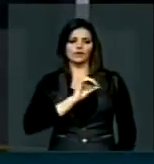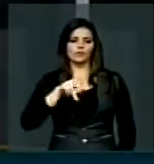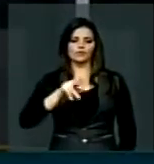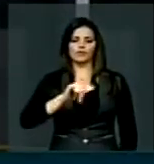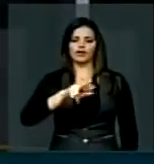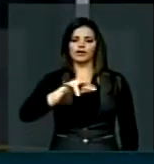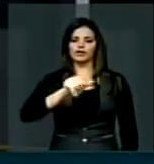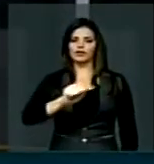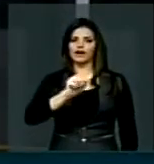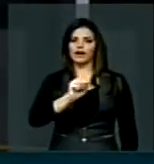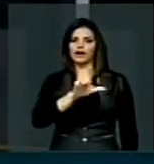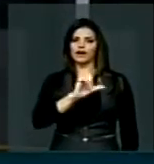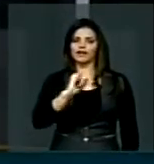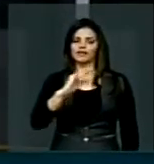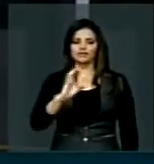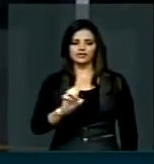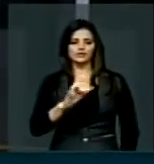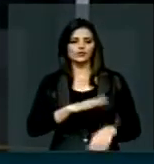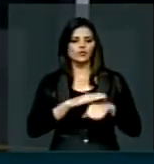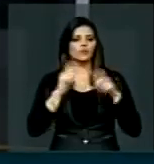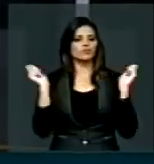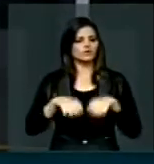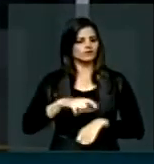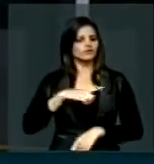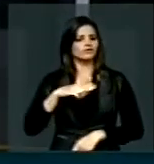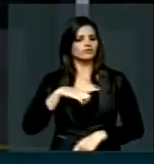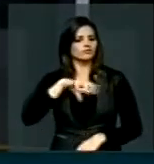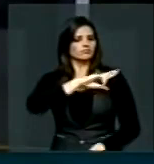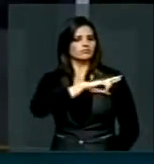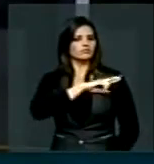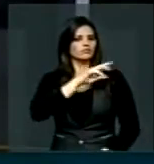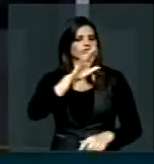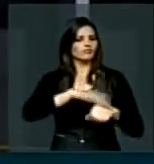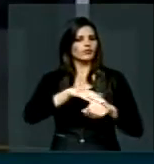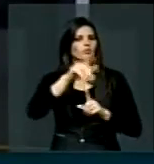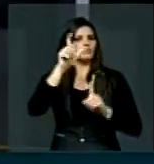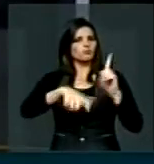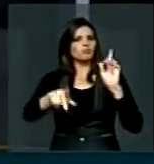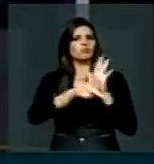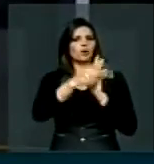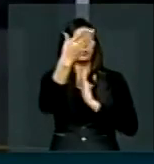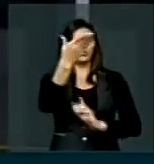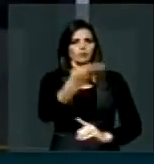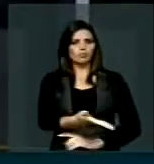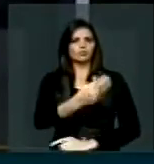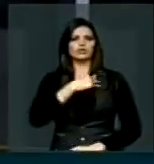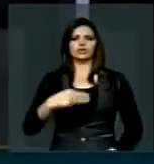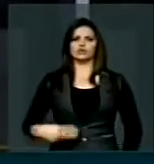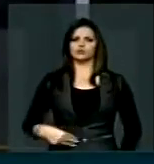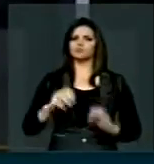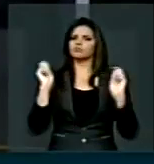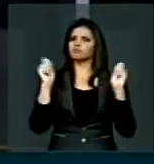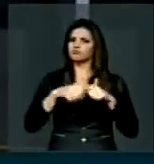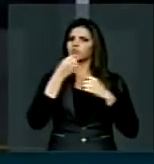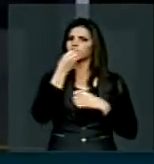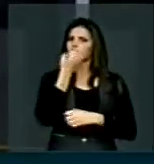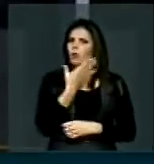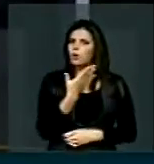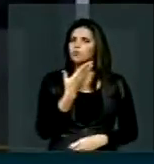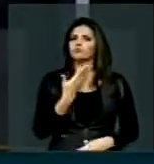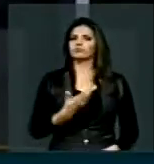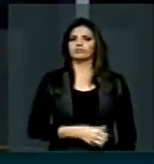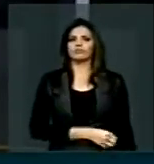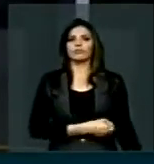é a Maria Alice, com muita competência, o próprio ministro, ninguém pode dizer que é incompetente. A gente